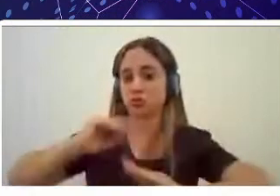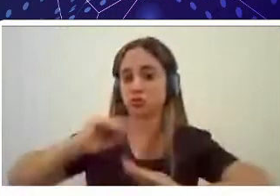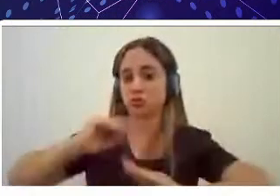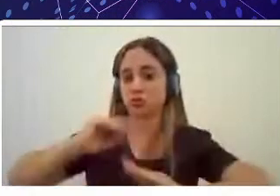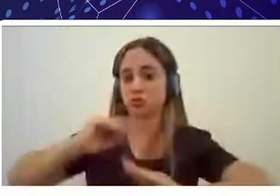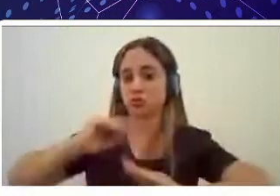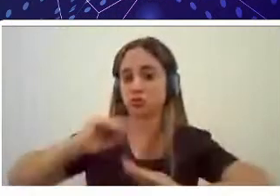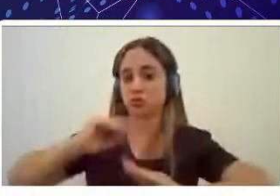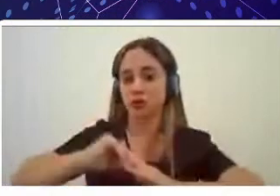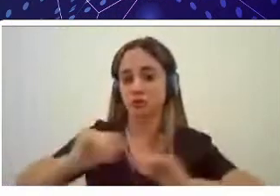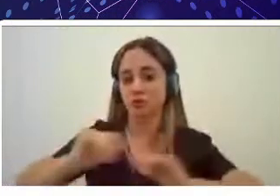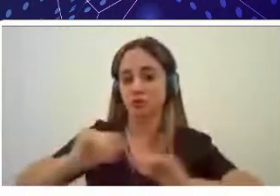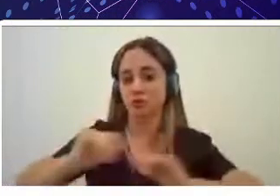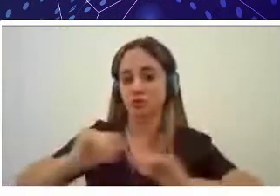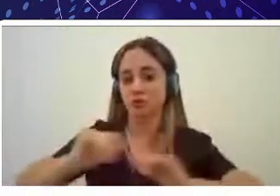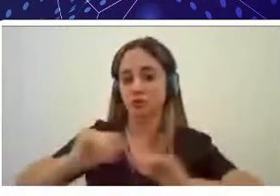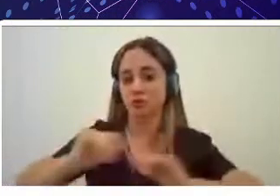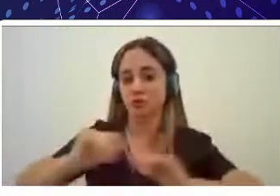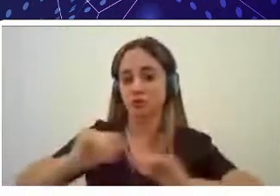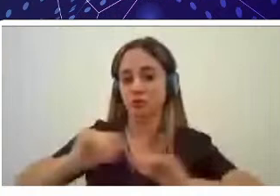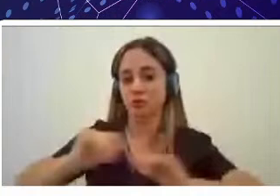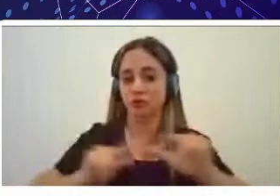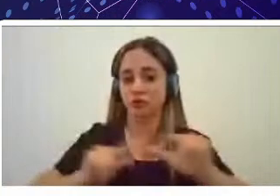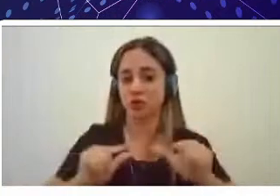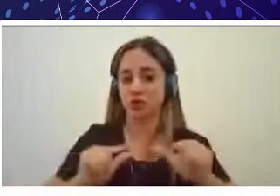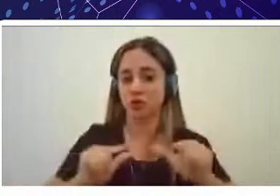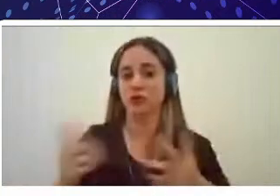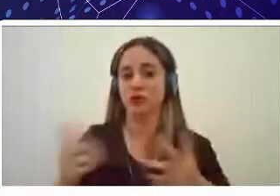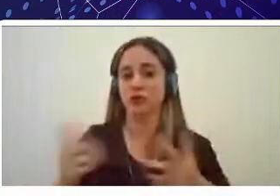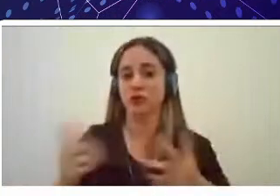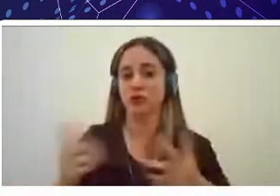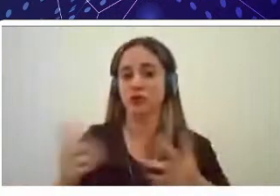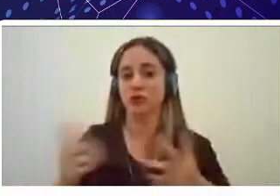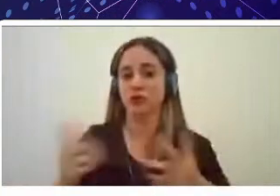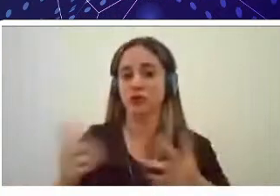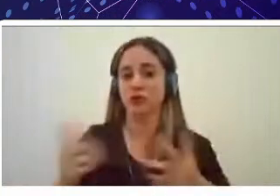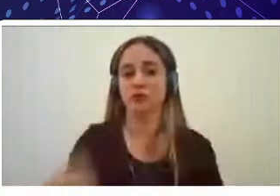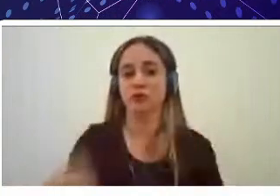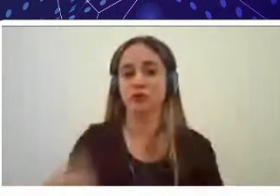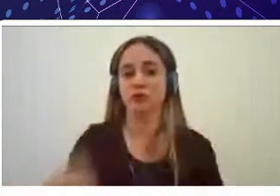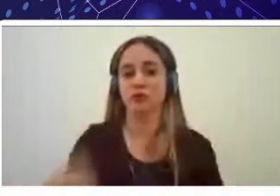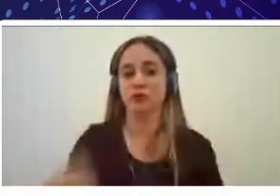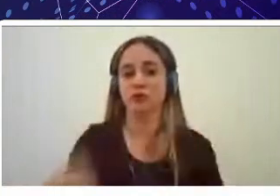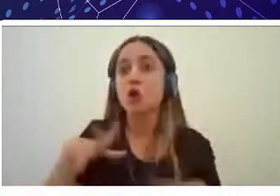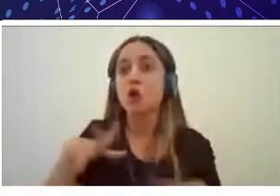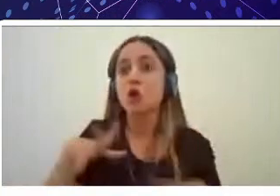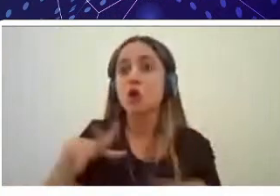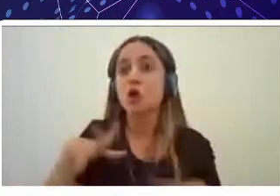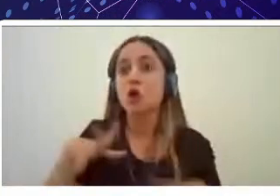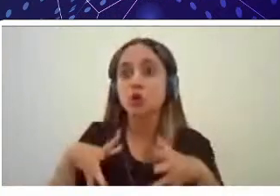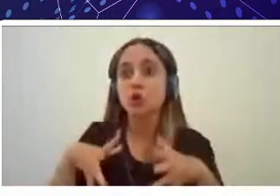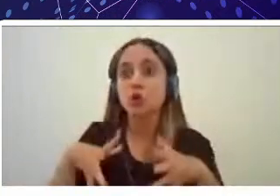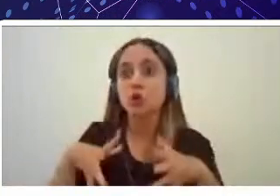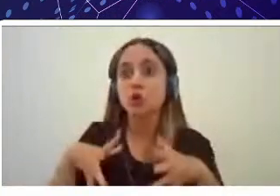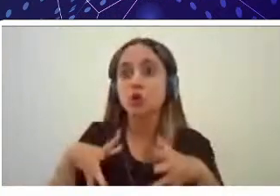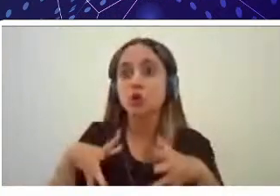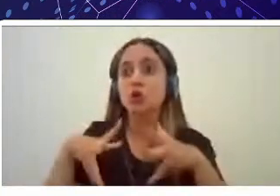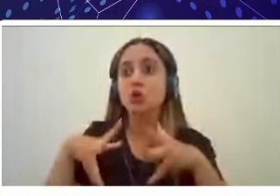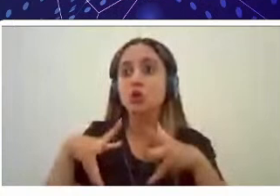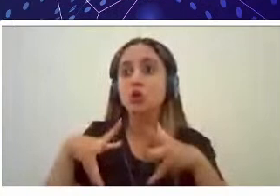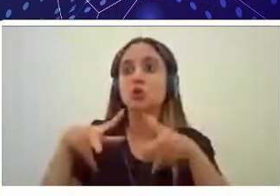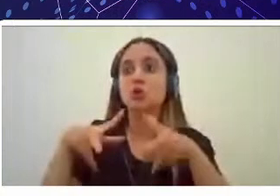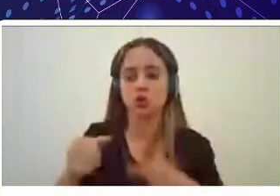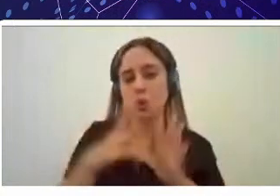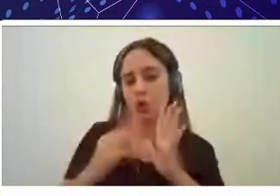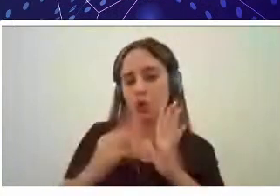ou da botânica que está voltada aos recursos aquáticos. gente vai ter algum professor ou algum projeto que está